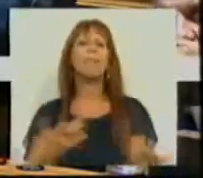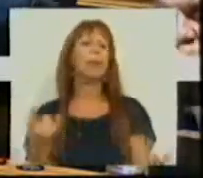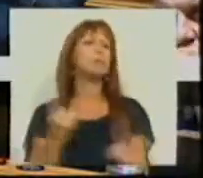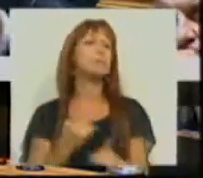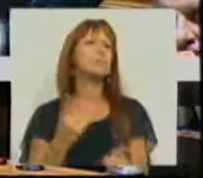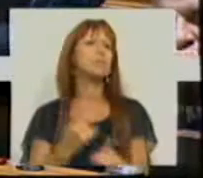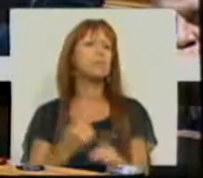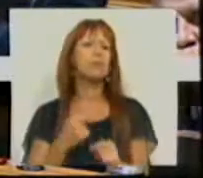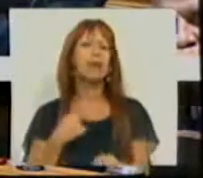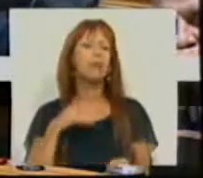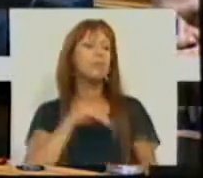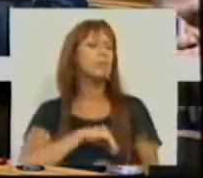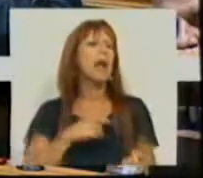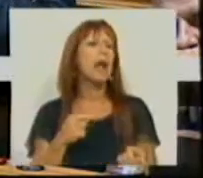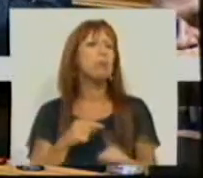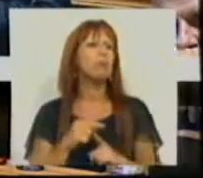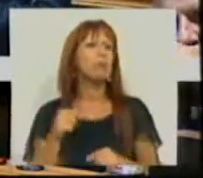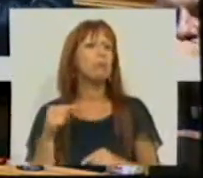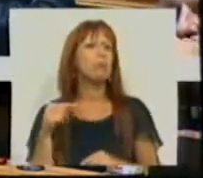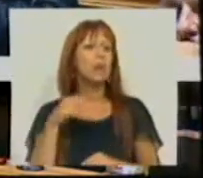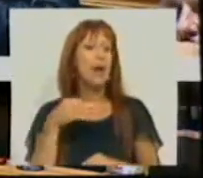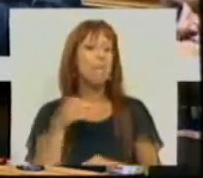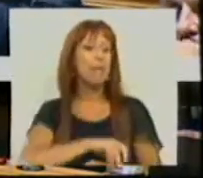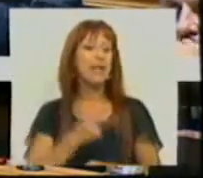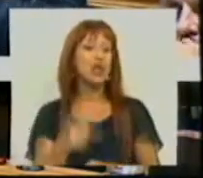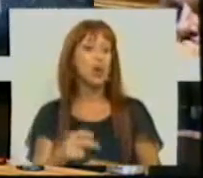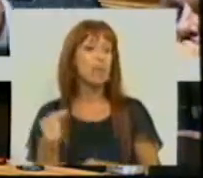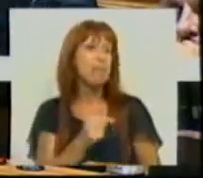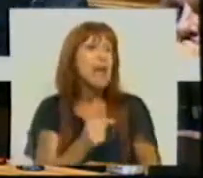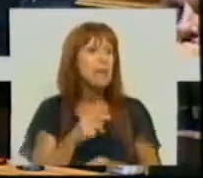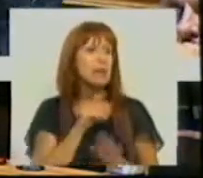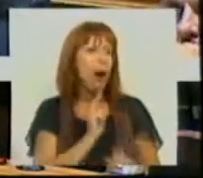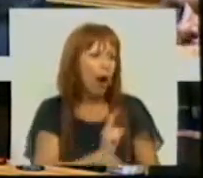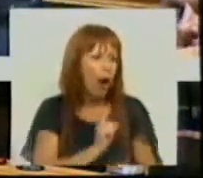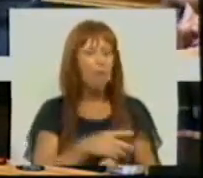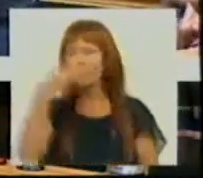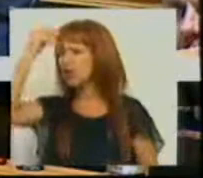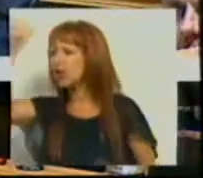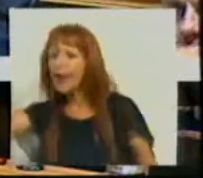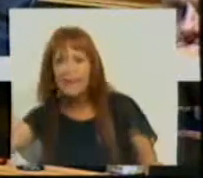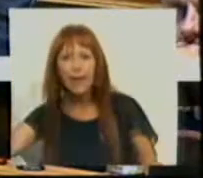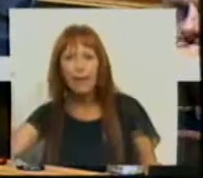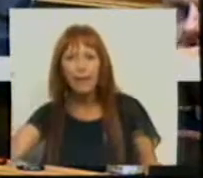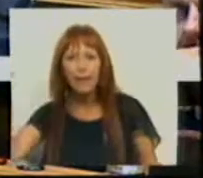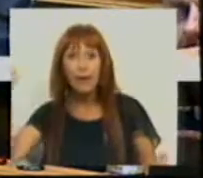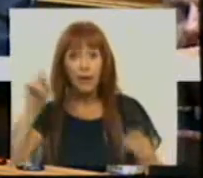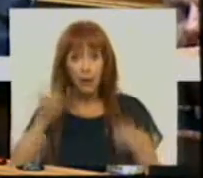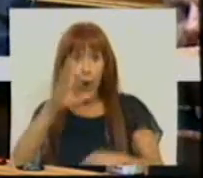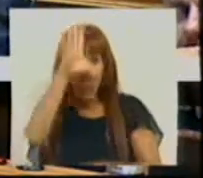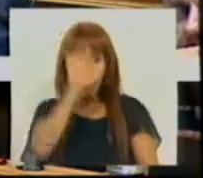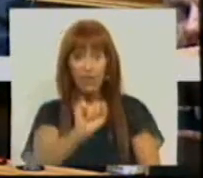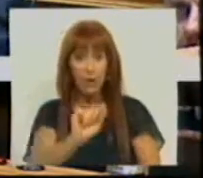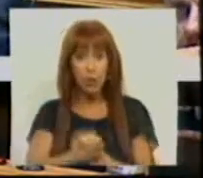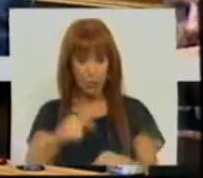o congelamento das pensões mínimas, esquecendo que foi o